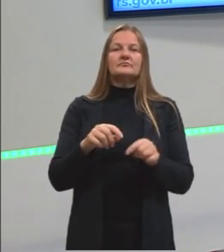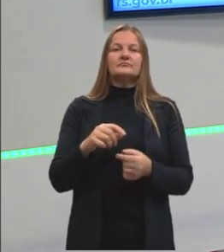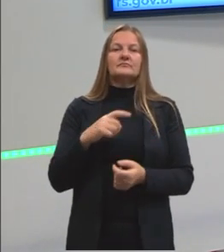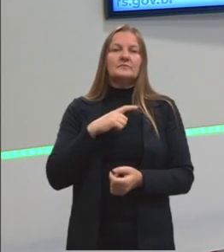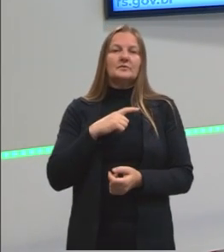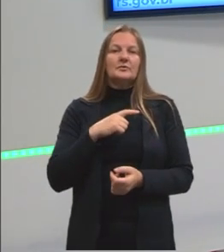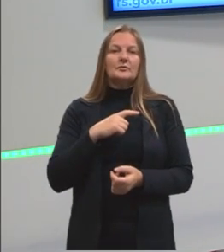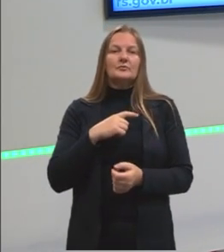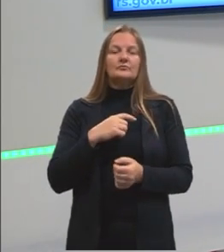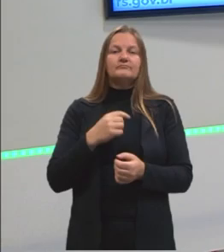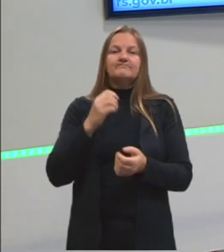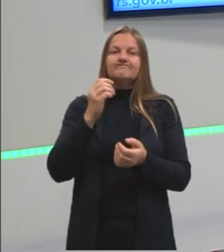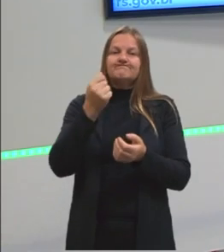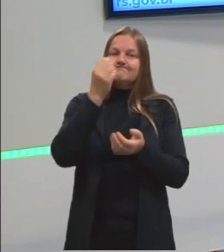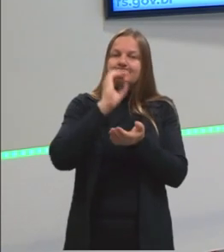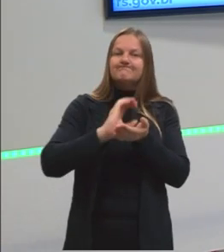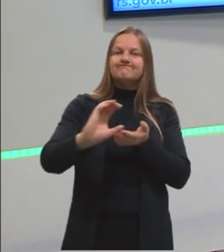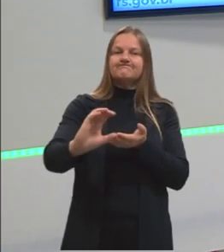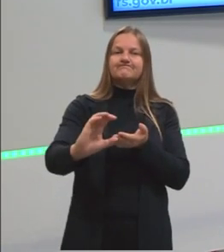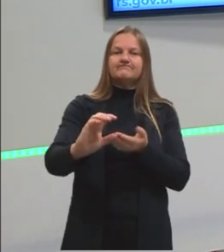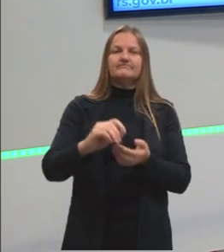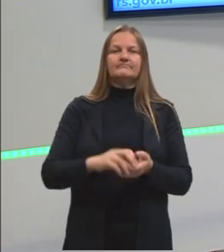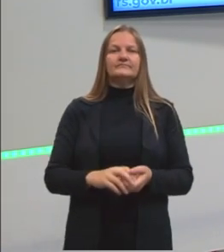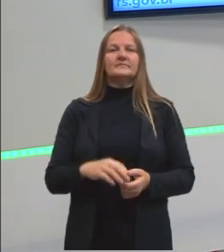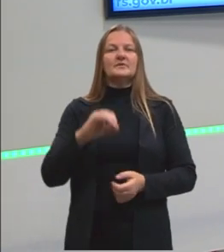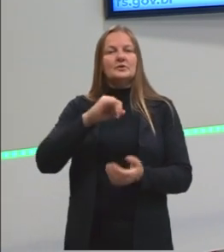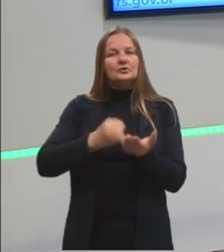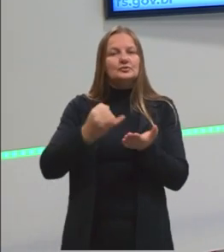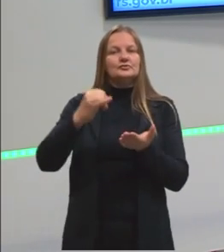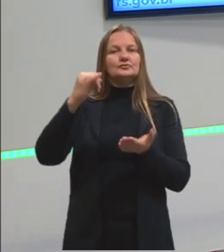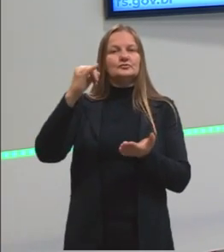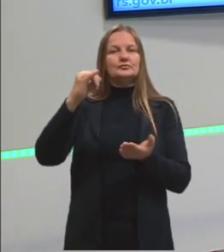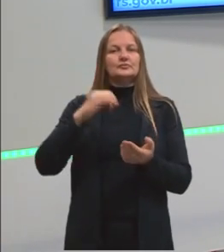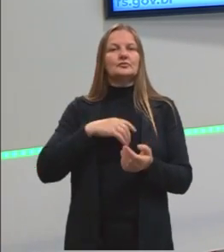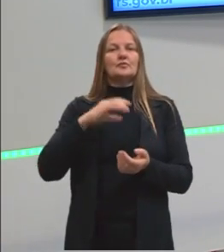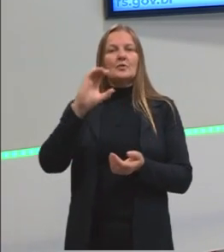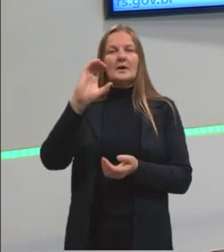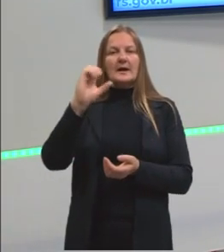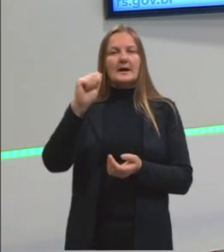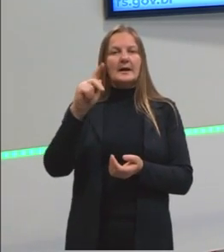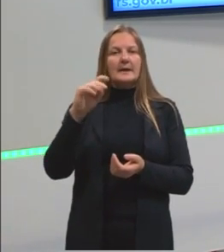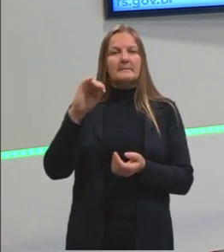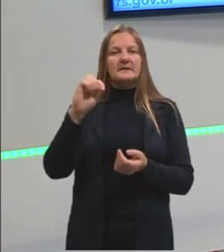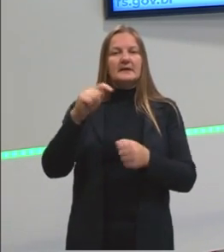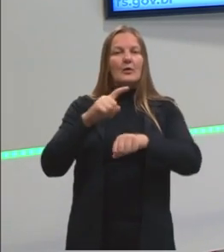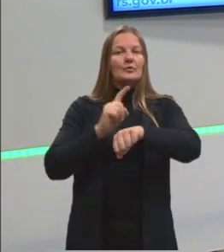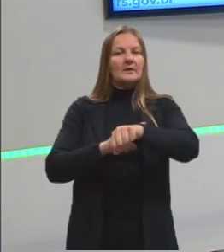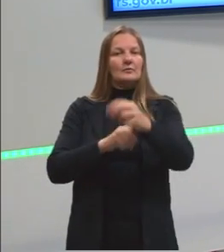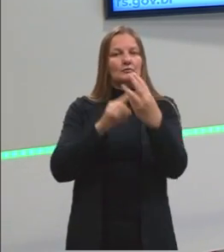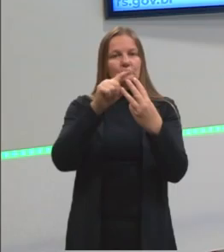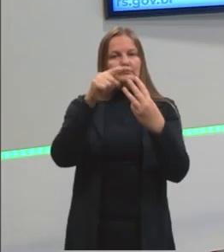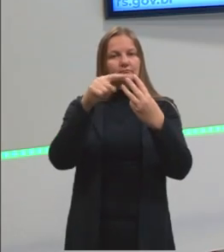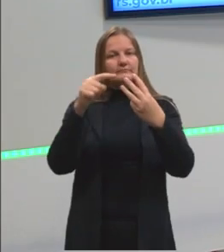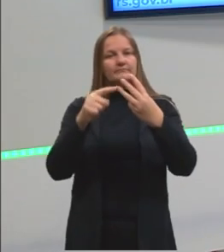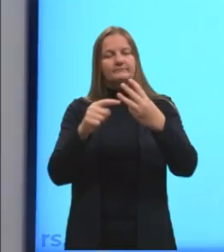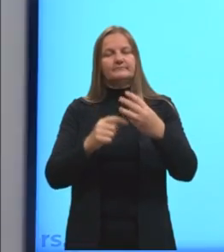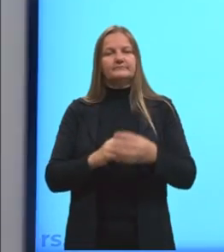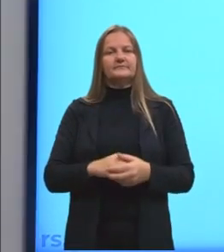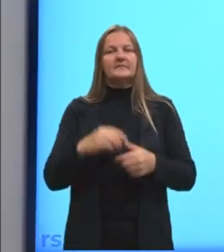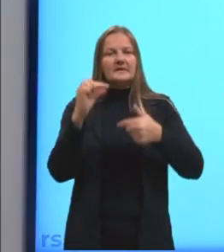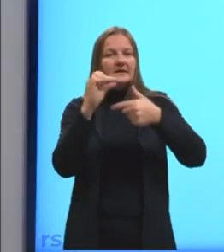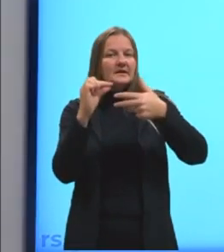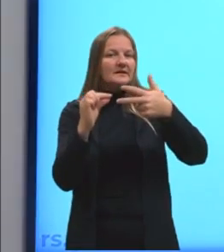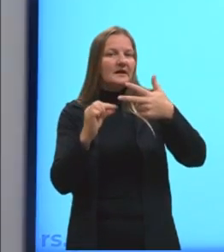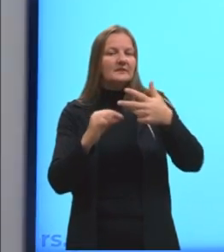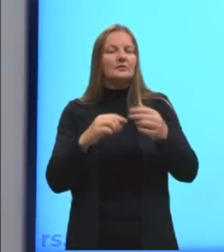eu ali investi, né? Sempre tem o juro, o capital e o tempo, tá? Isso tudo, hoje, nós vamos